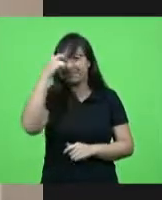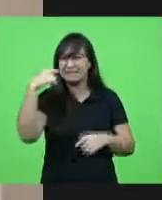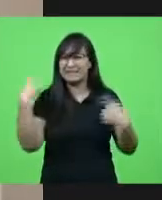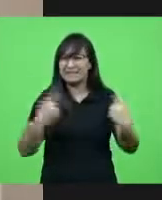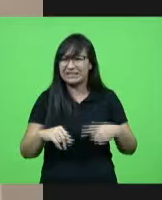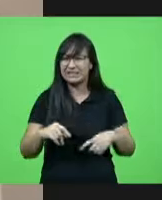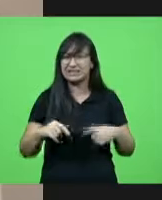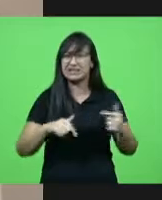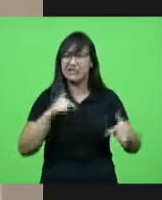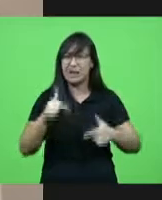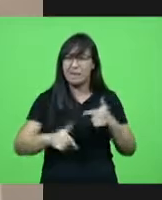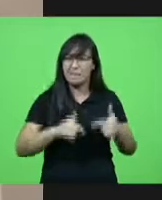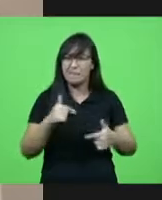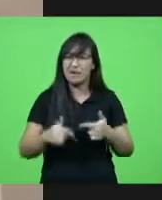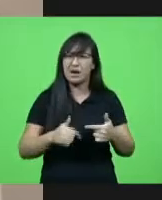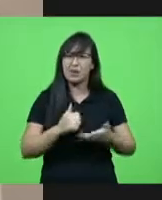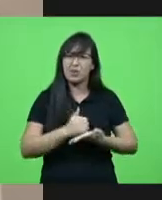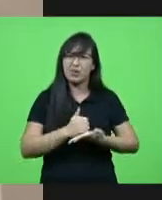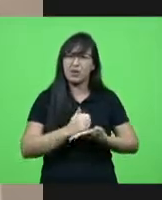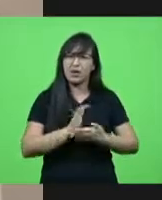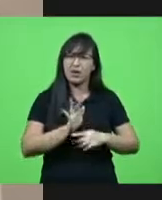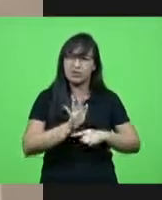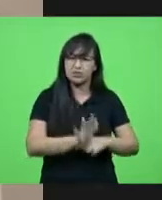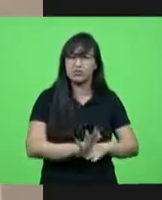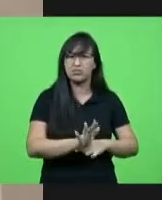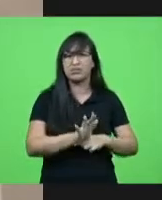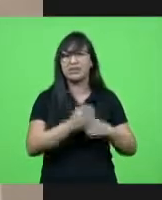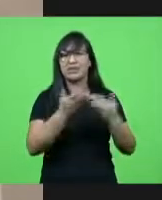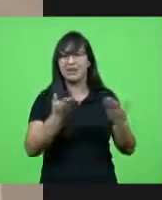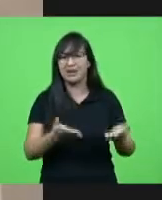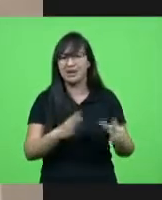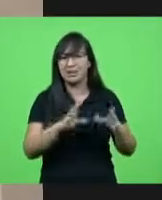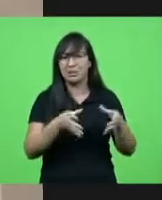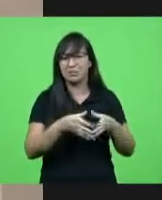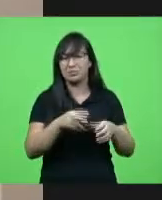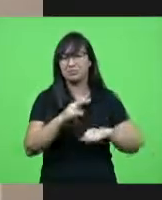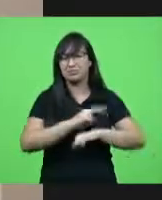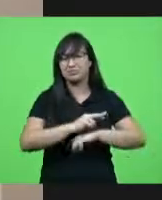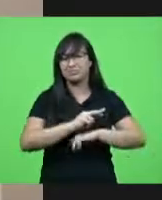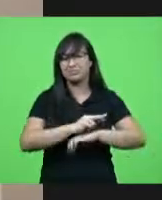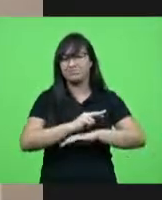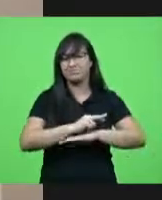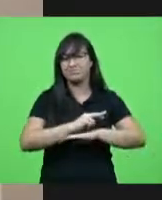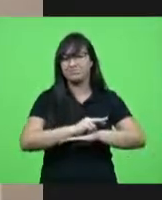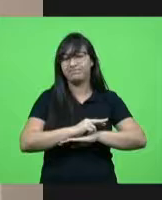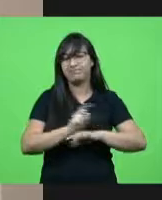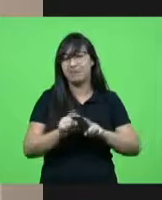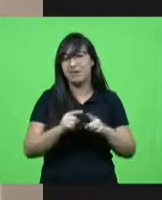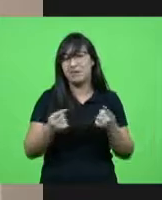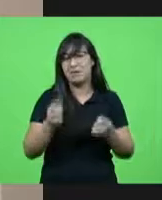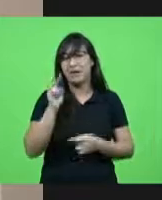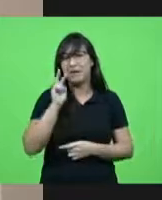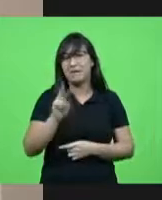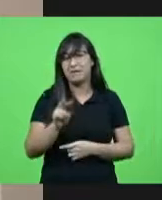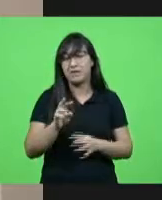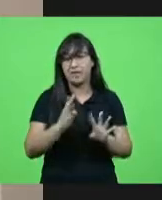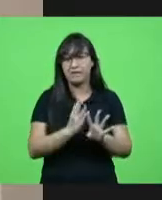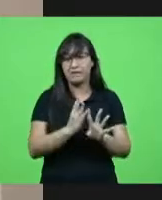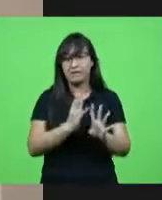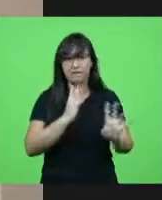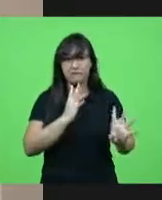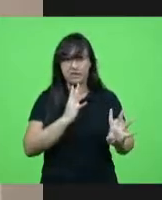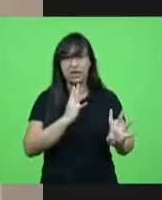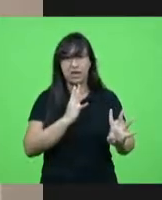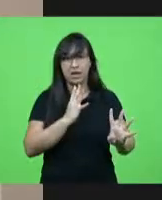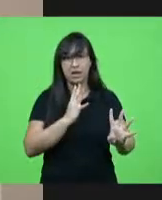empenhados em atender a todos com o máximo de dedicação e eficiência mas eu também vi uma fila gigante de pessoas